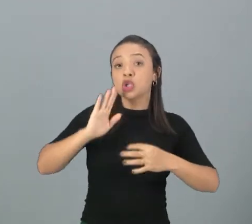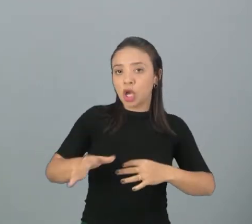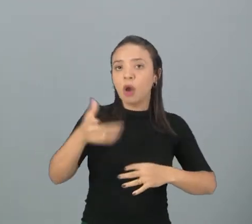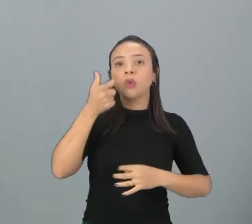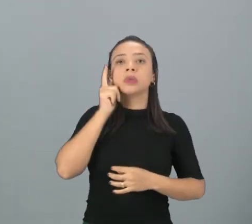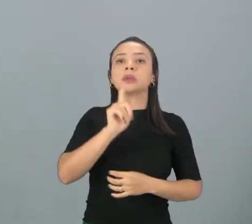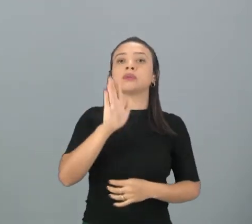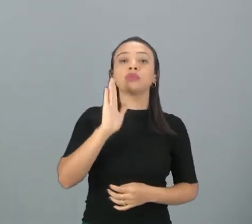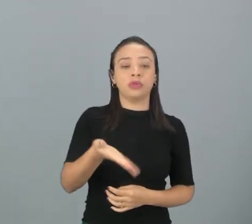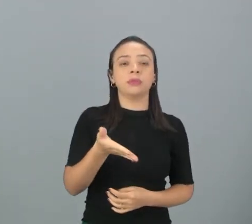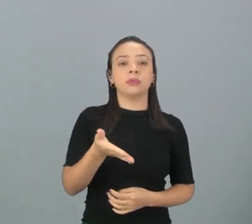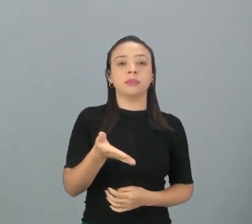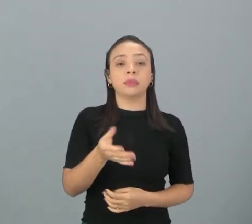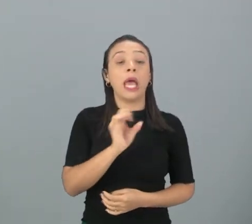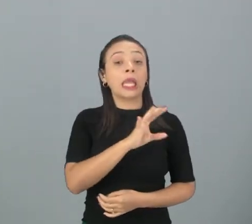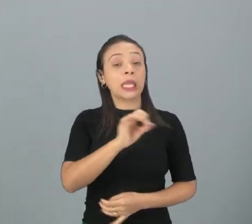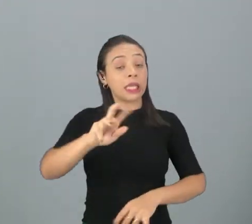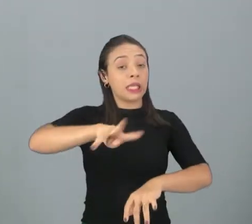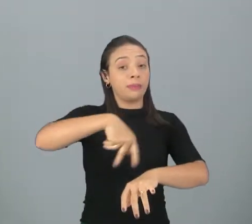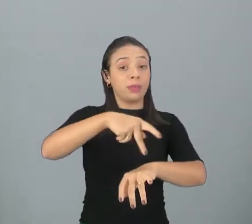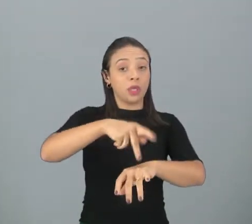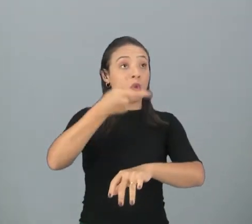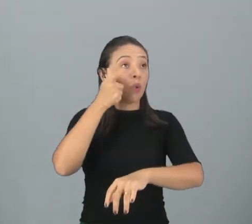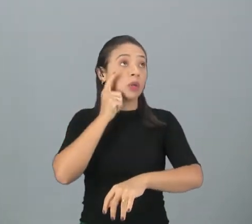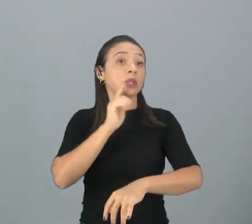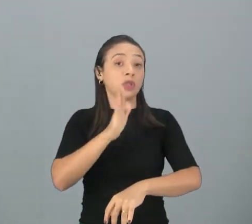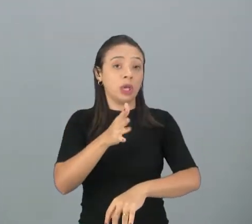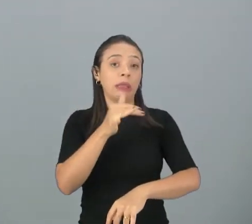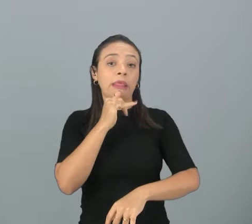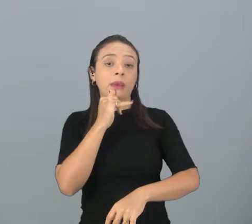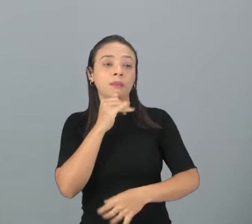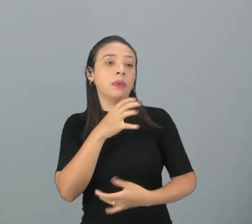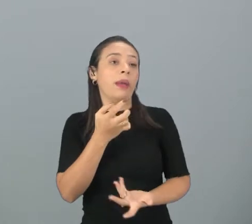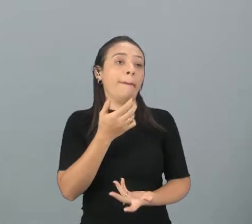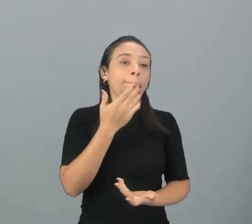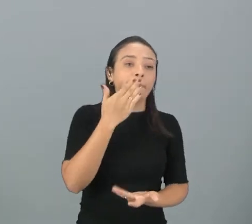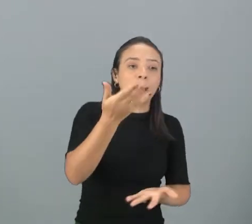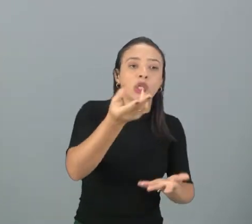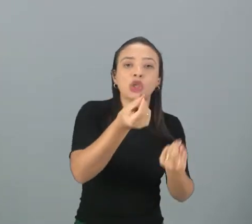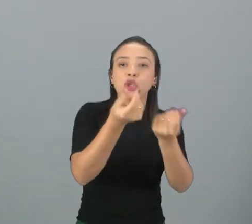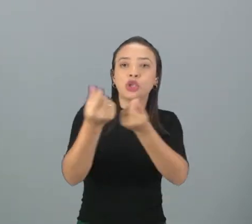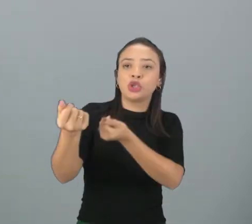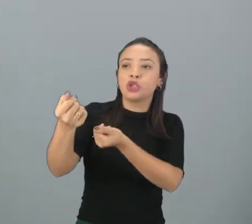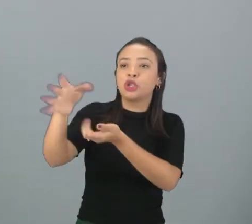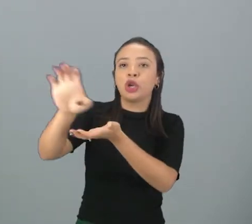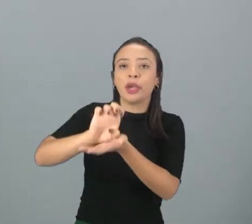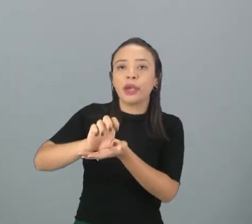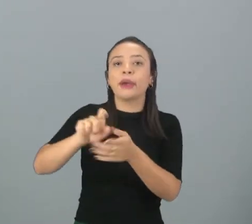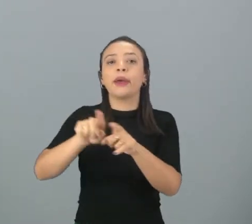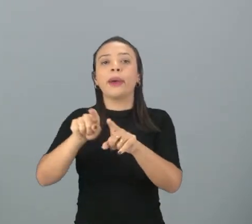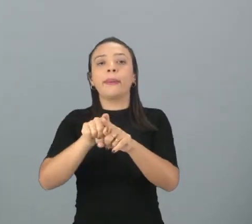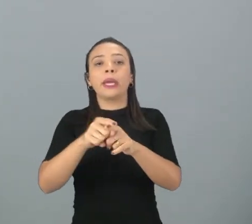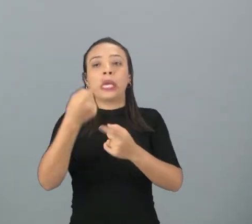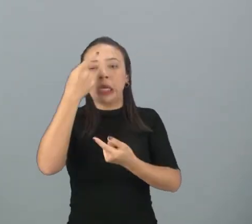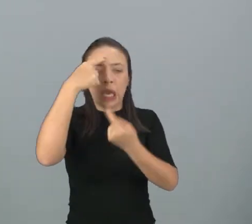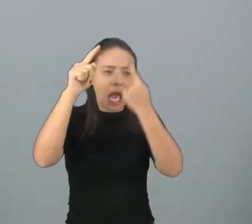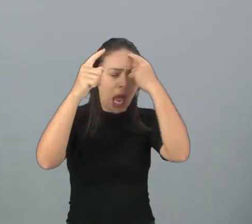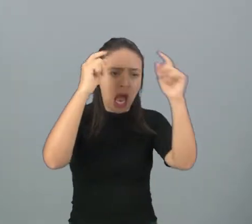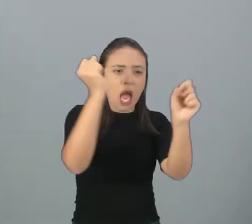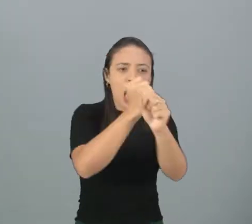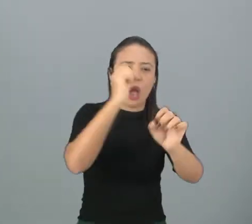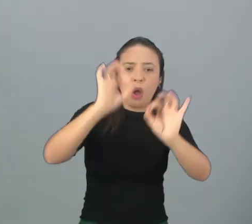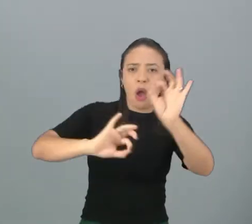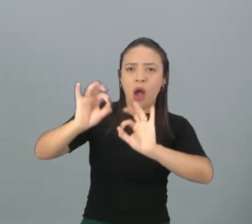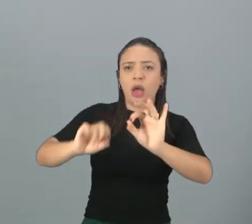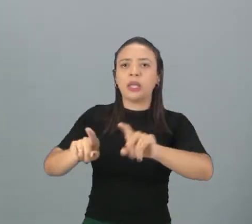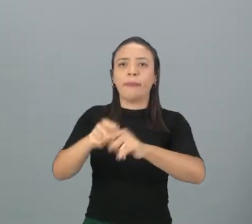cada nação que ela consegue, por meio de empréstimo, por meio de criação de infraestrutura, acordos militares,